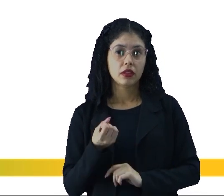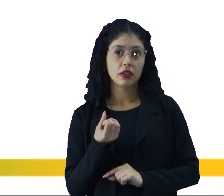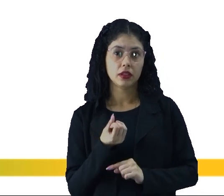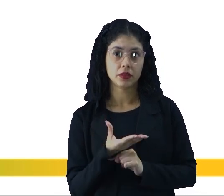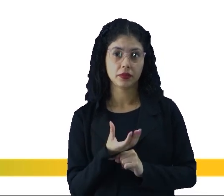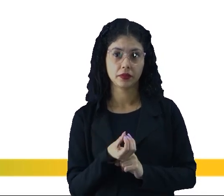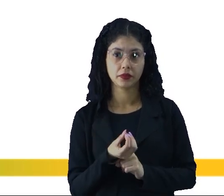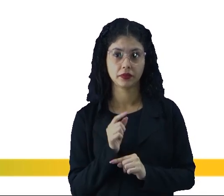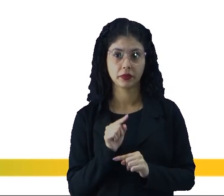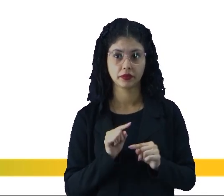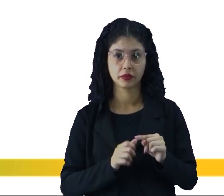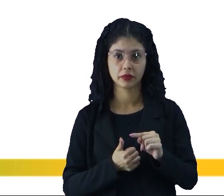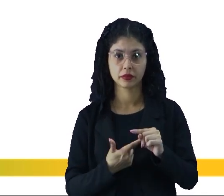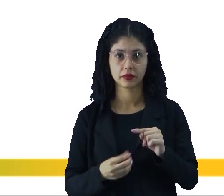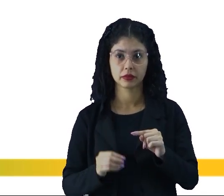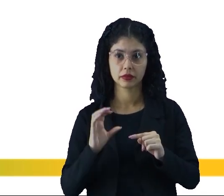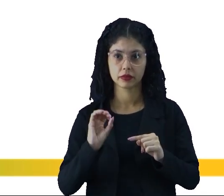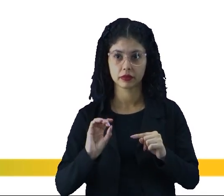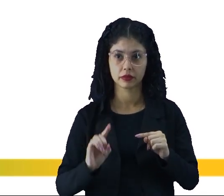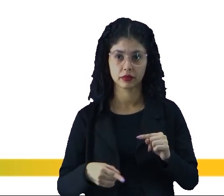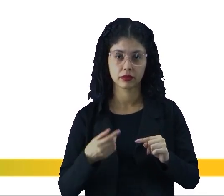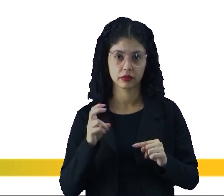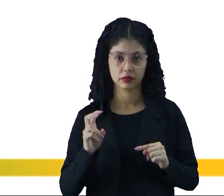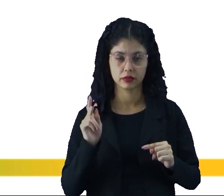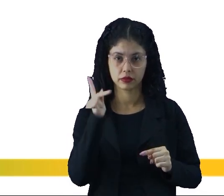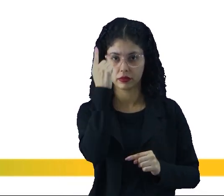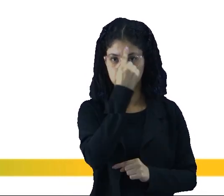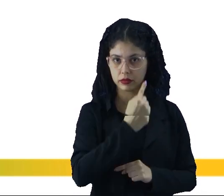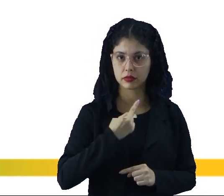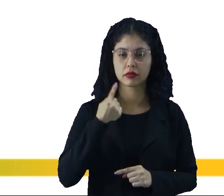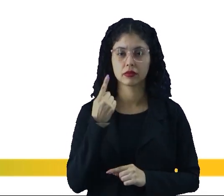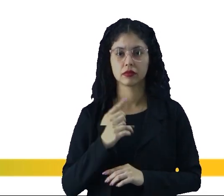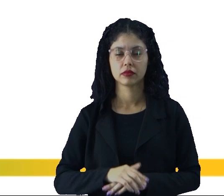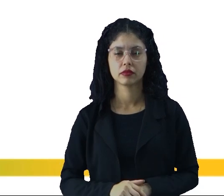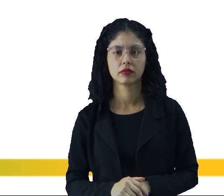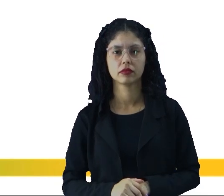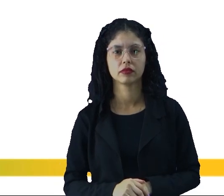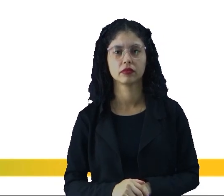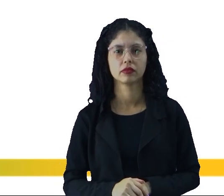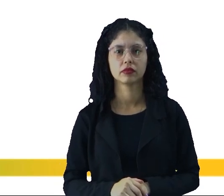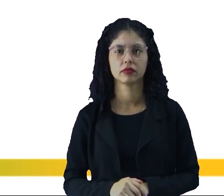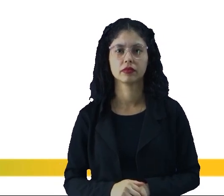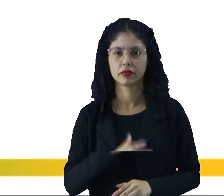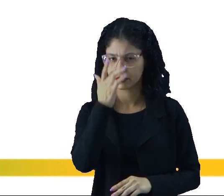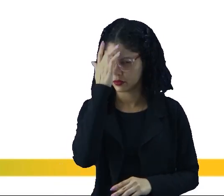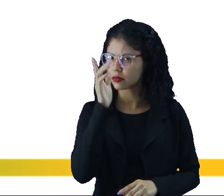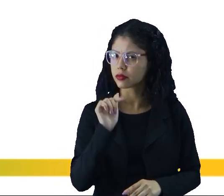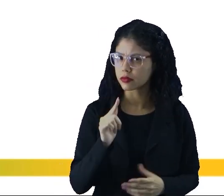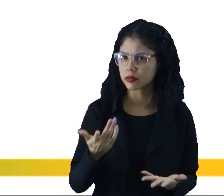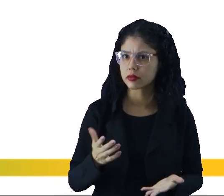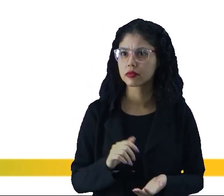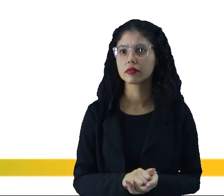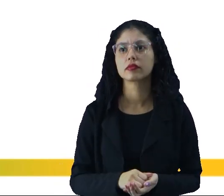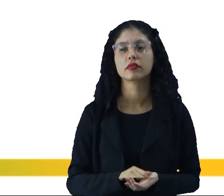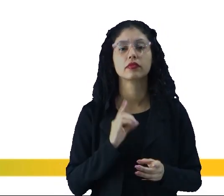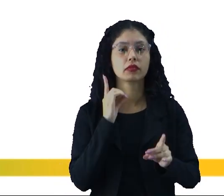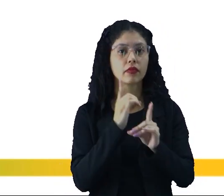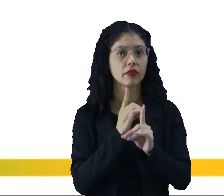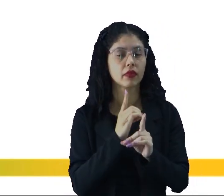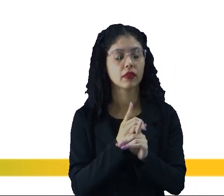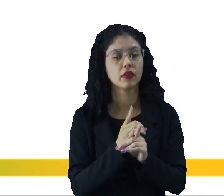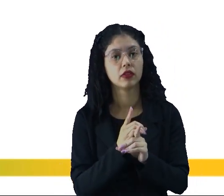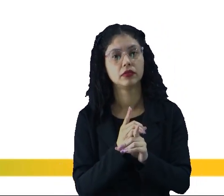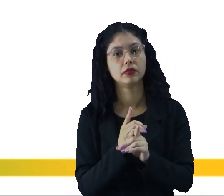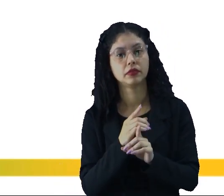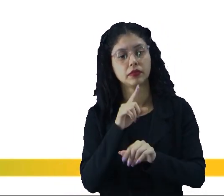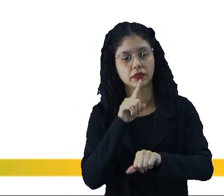60 dividido para 120 é igual a 0,5 horas fácil né pessoal? nós encontramos